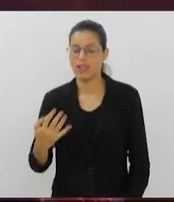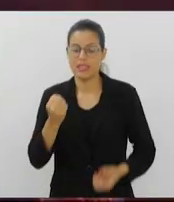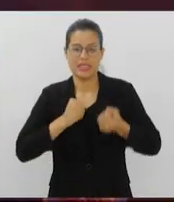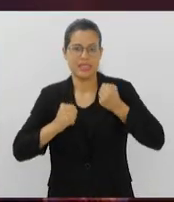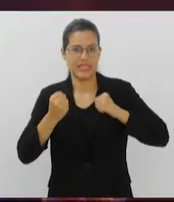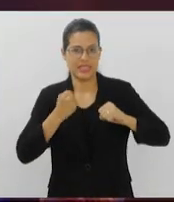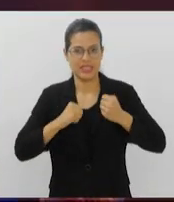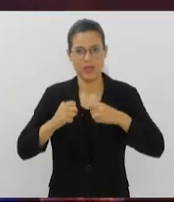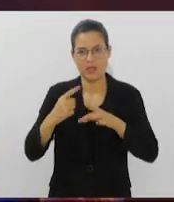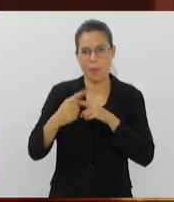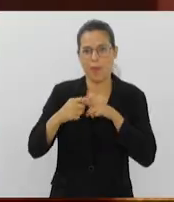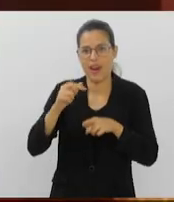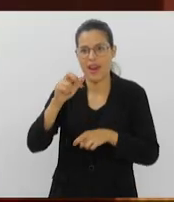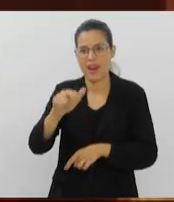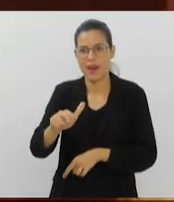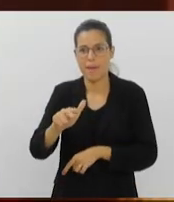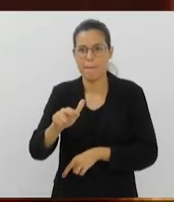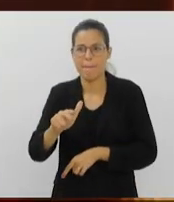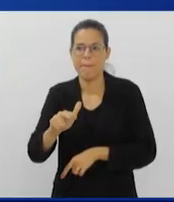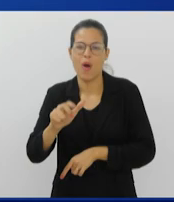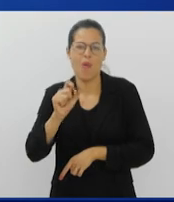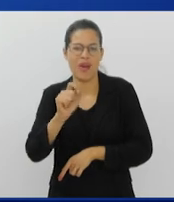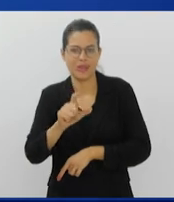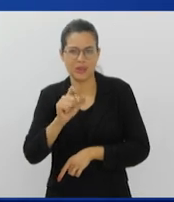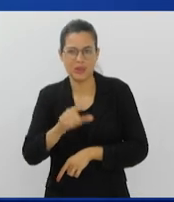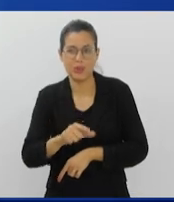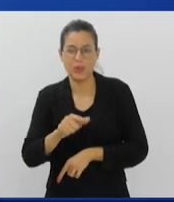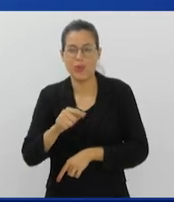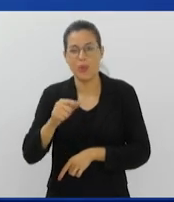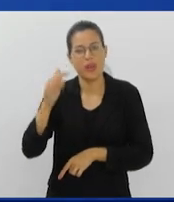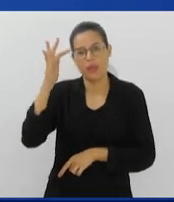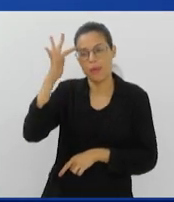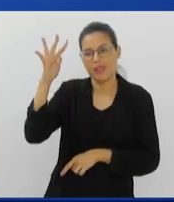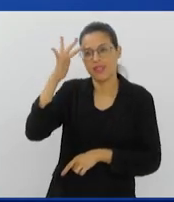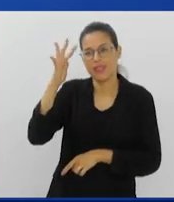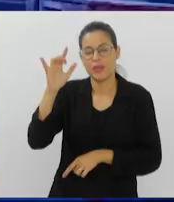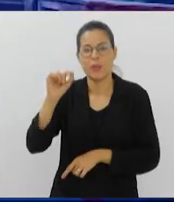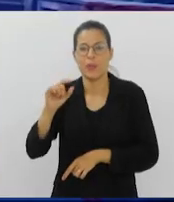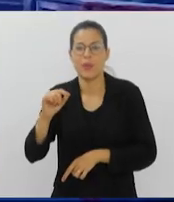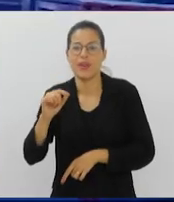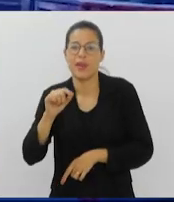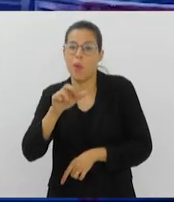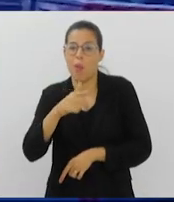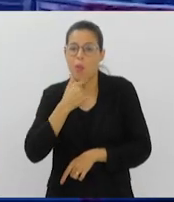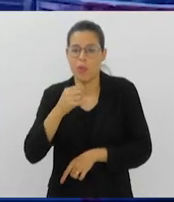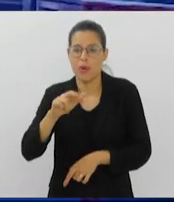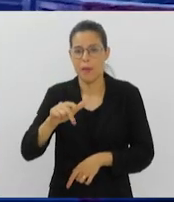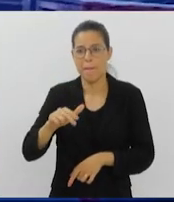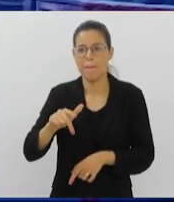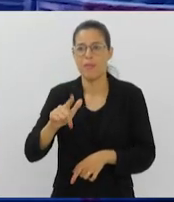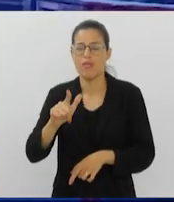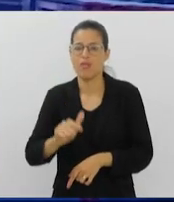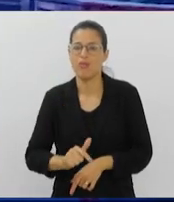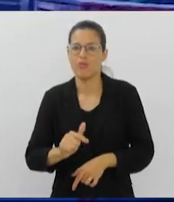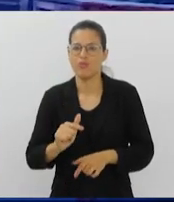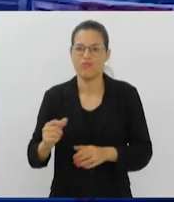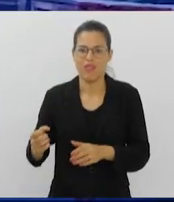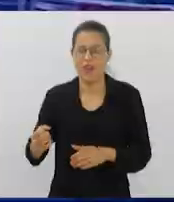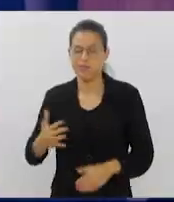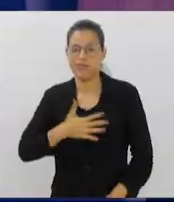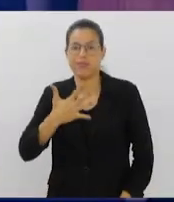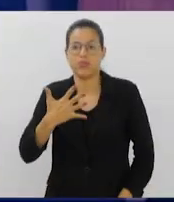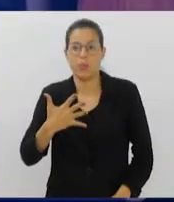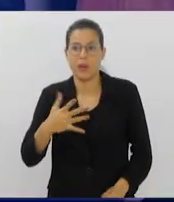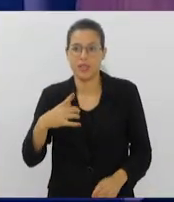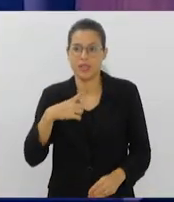seu irmãozinho Azul. O que ela não imagina é que ele acabará ocupando um espaço inesperado na vida da família. Entre os ciúmes